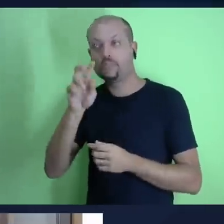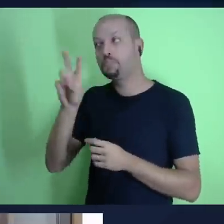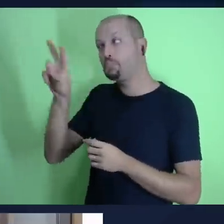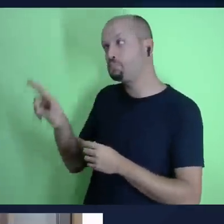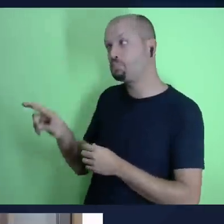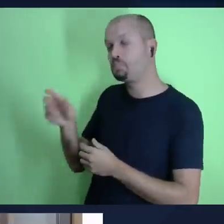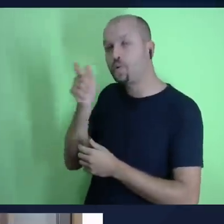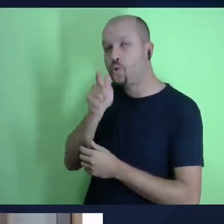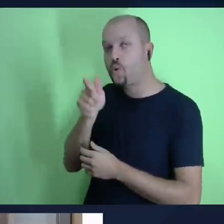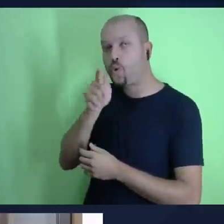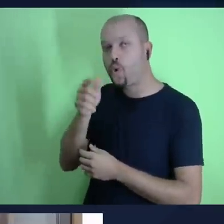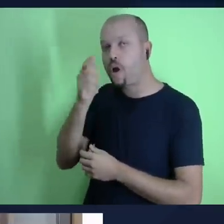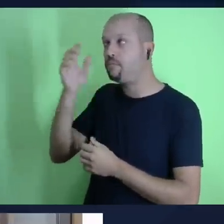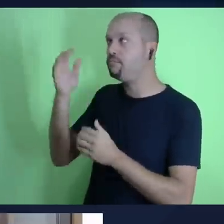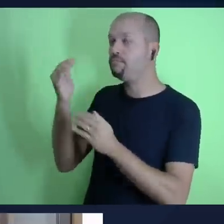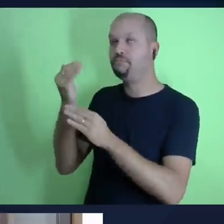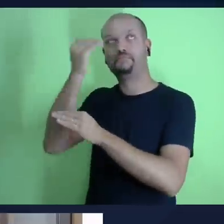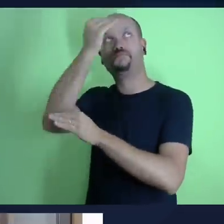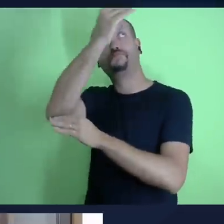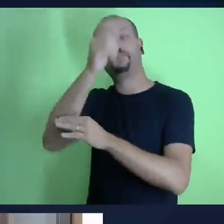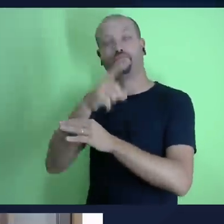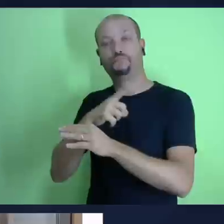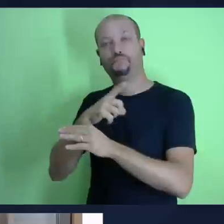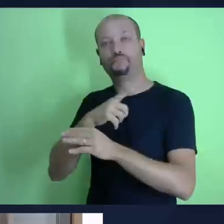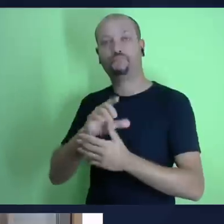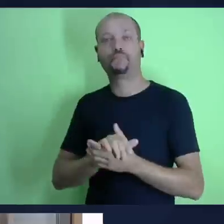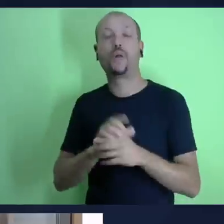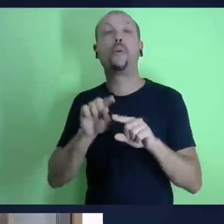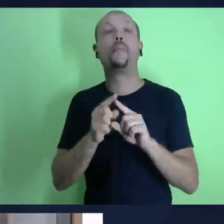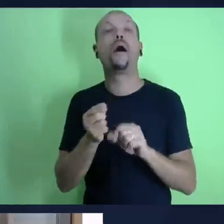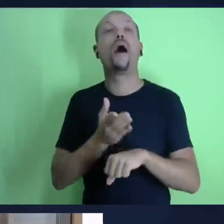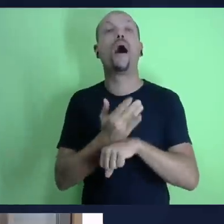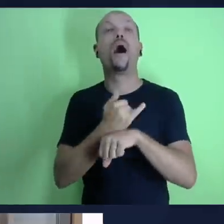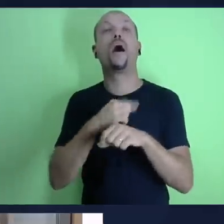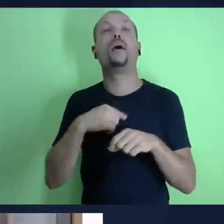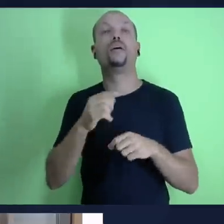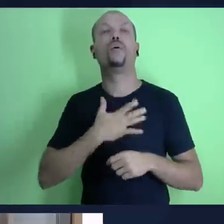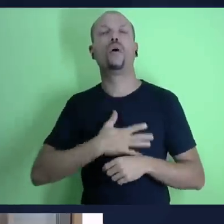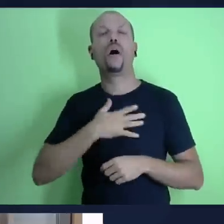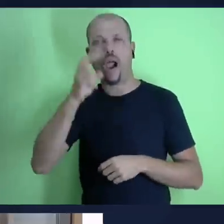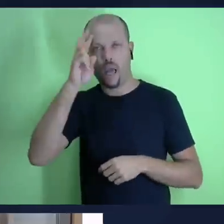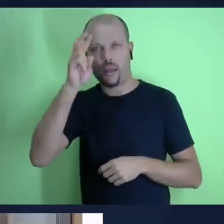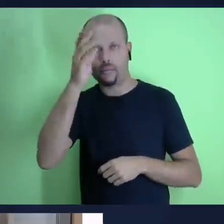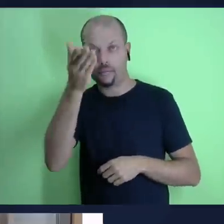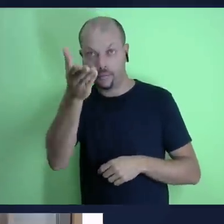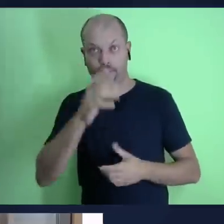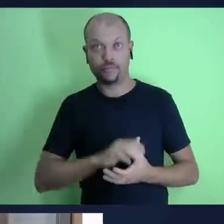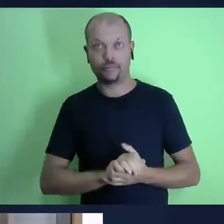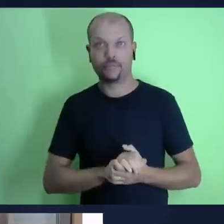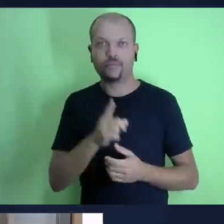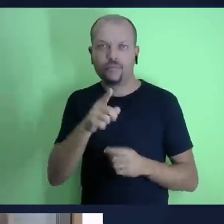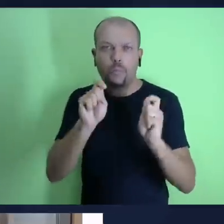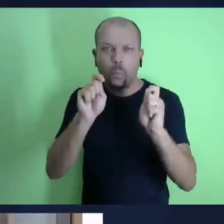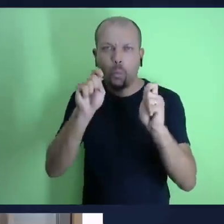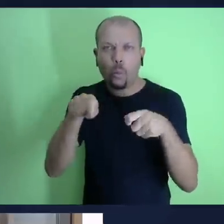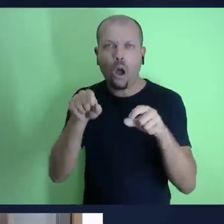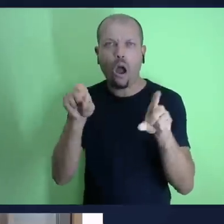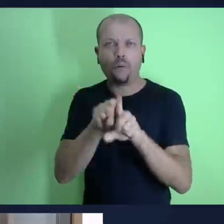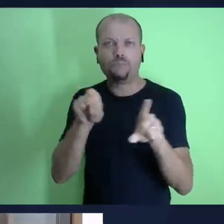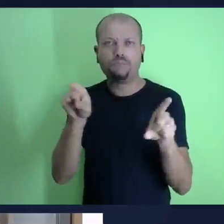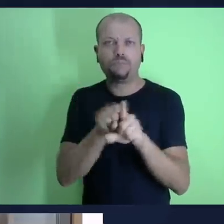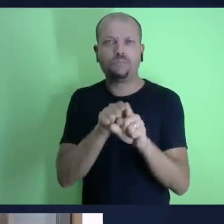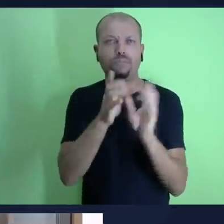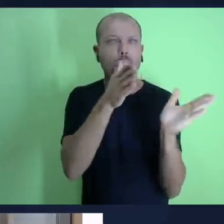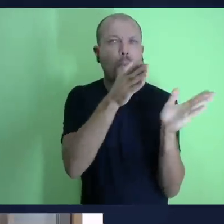que nos veem podem enxergar ele aqui acima de mim a minha direita eu já vou apresentá-lo mas antes eu gostaria de lembrar